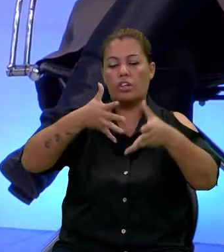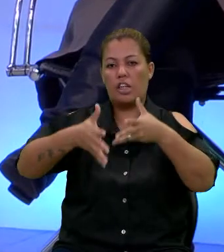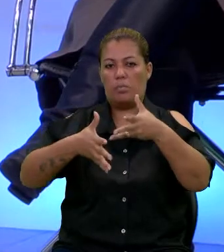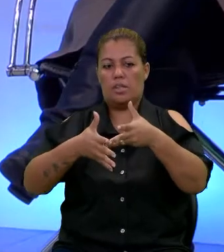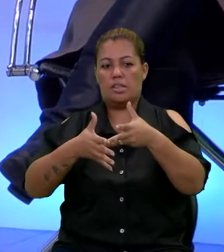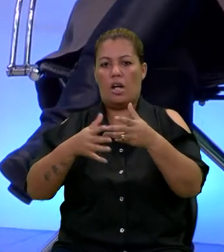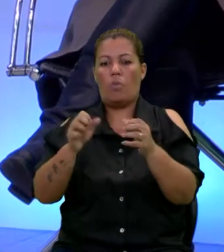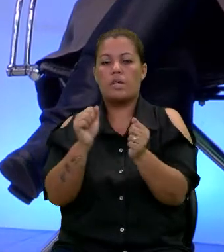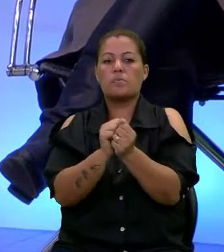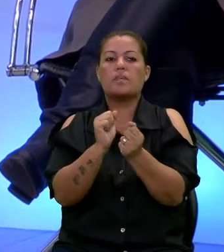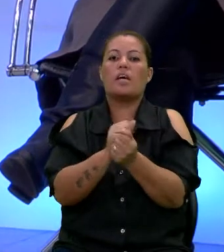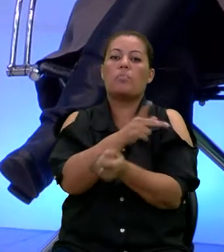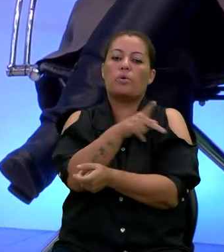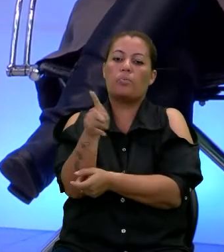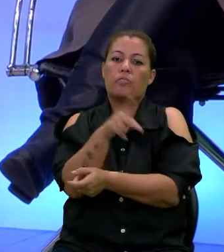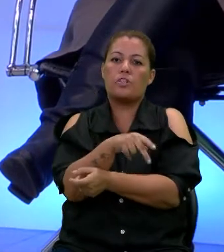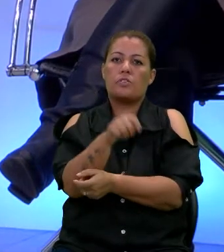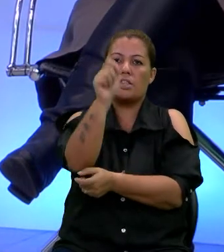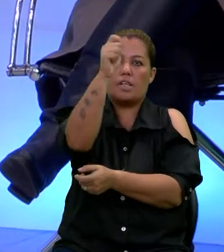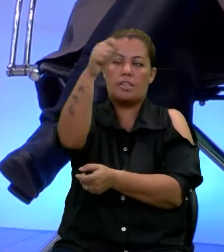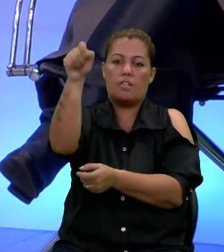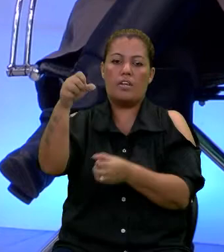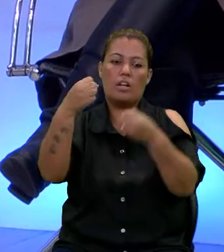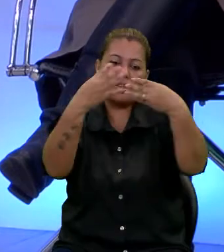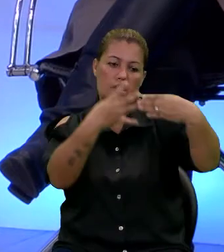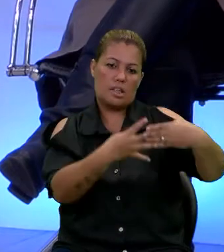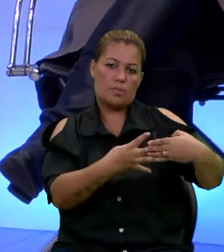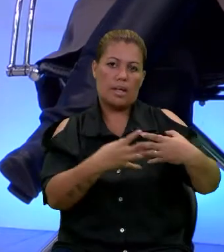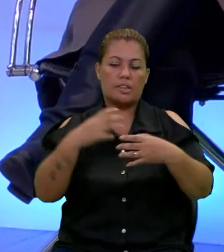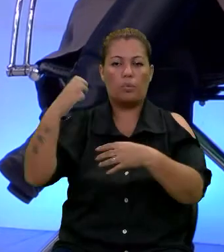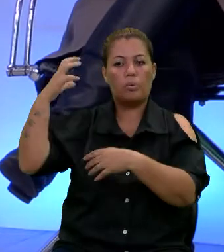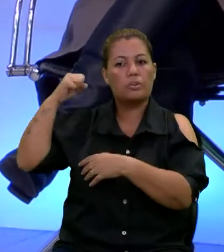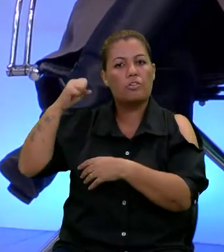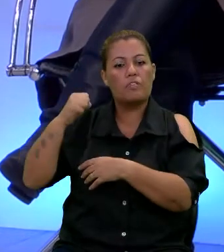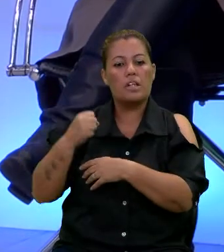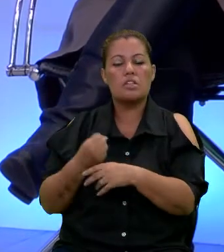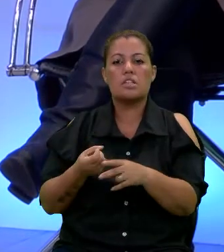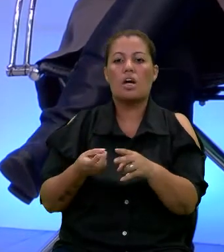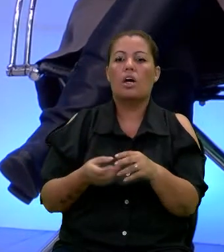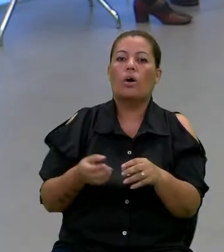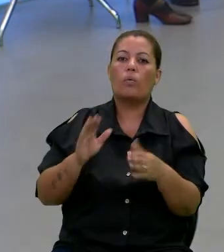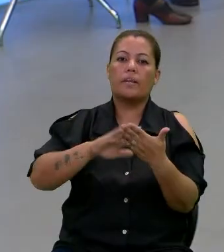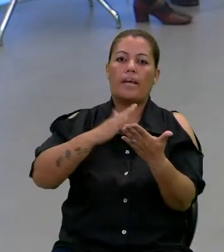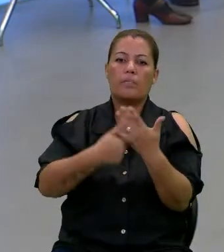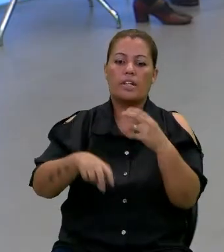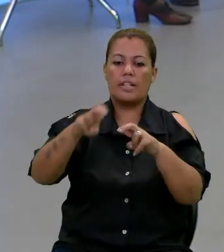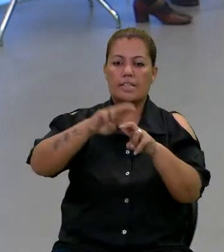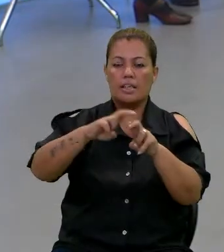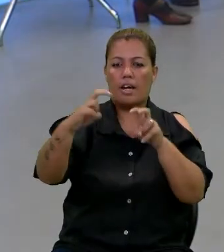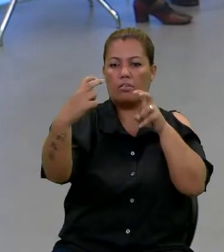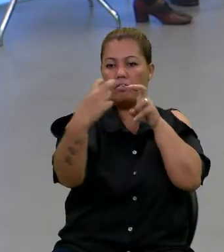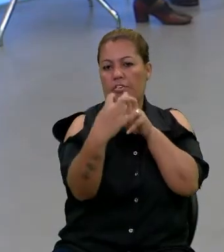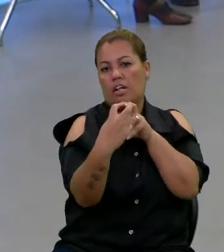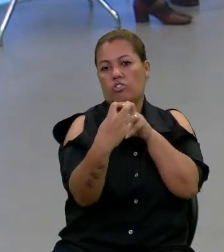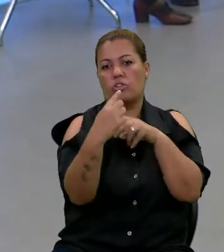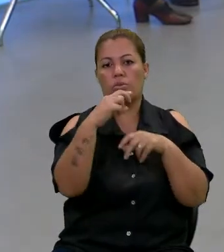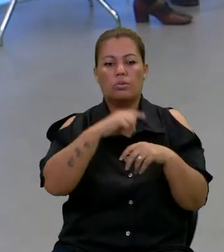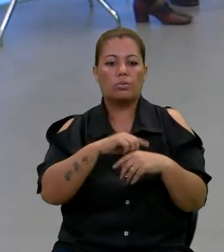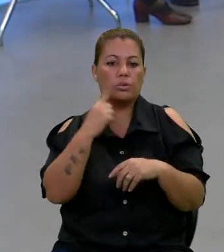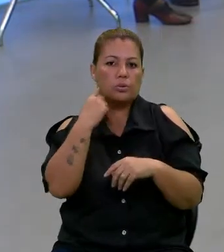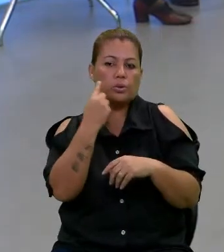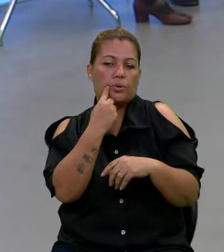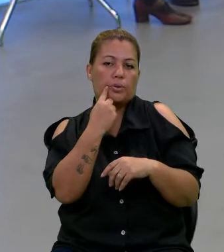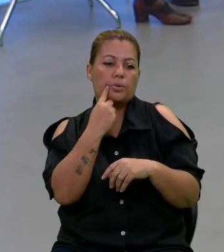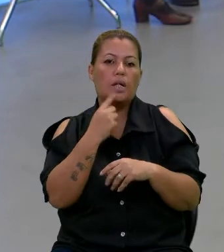intérprete de livros. Ao mesmo tempo que o professor está escrevendo na lousa, dando a explicação para os ouvintes, o intérprete, ele está sentado à frente